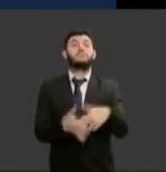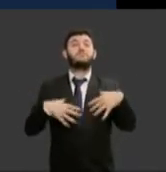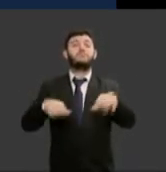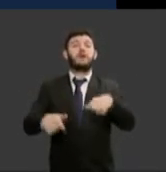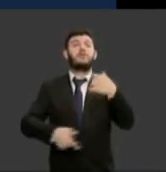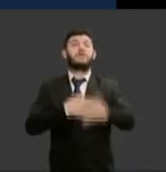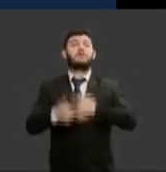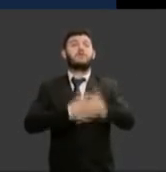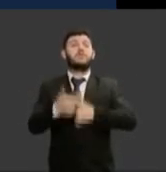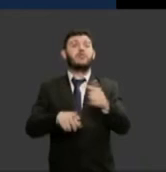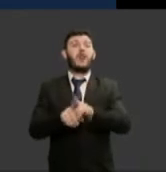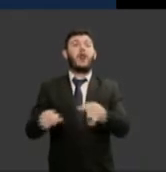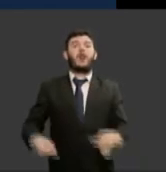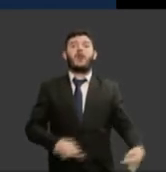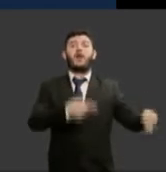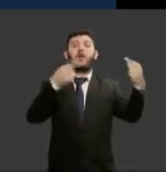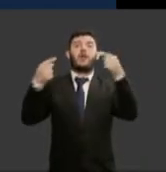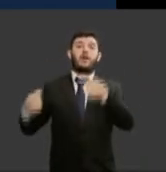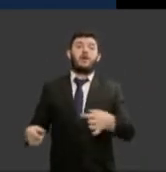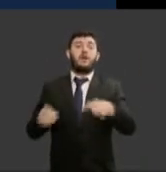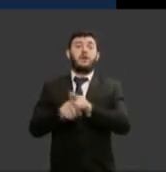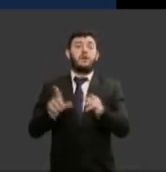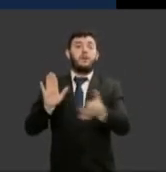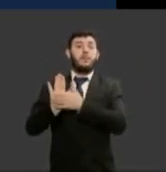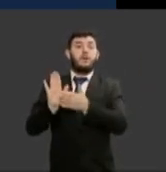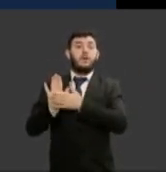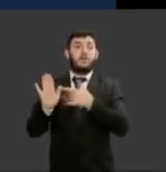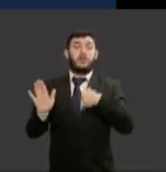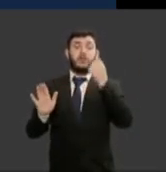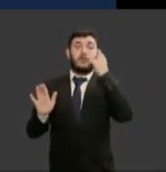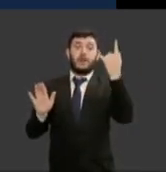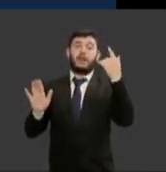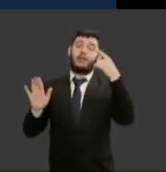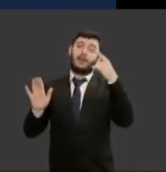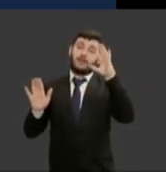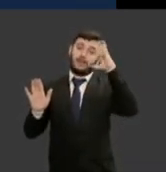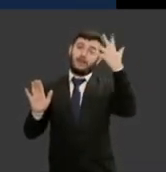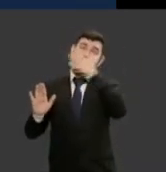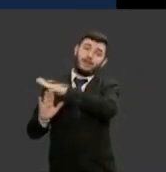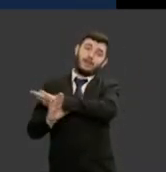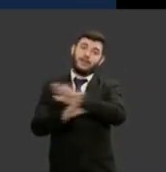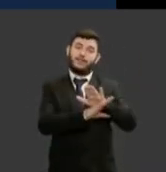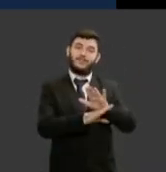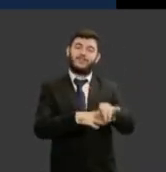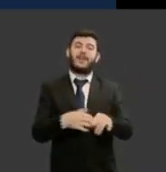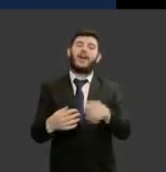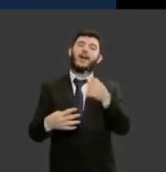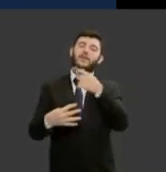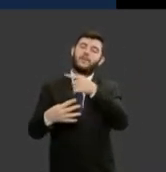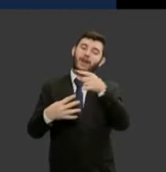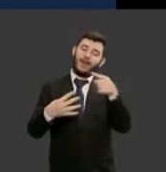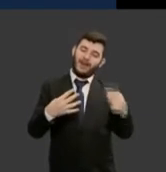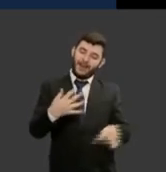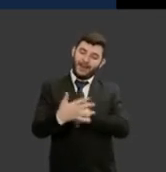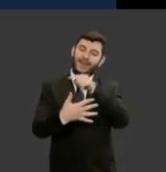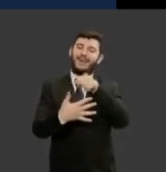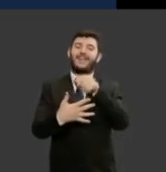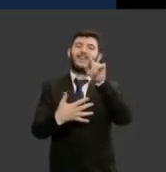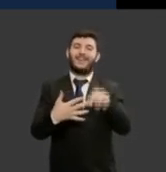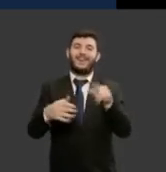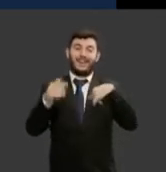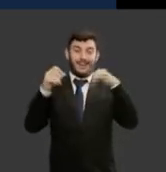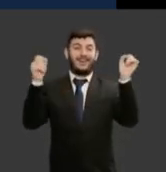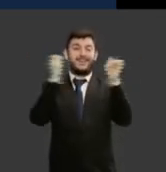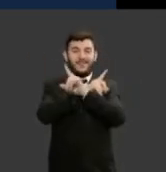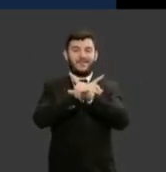discutir trazer suas ideias compor melhores decisões e finalmente o entendimento bem complexo